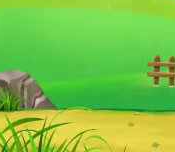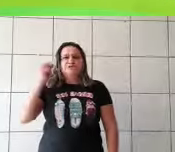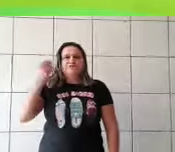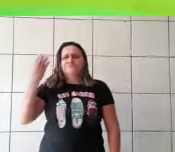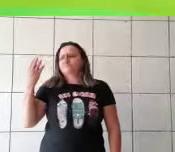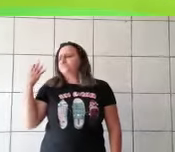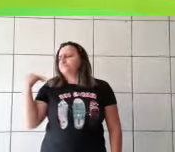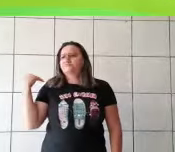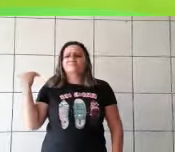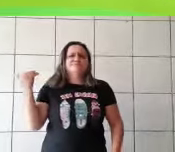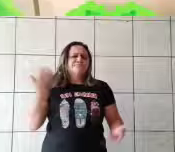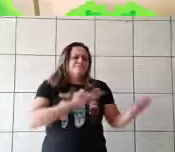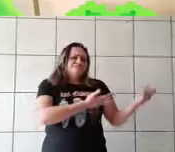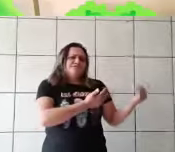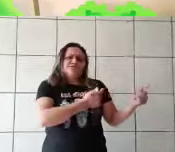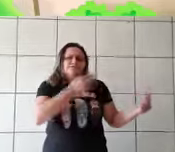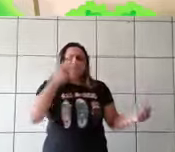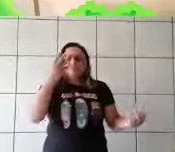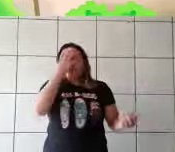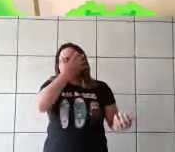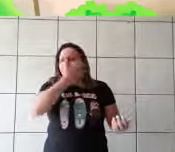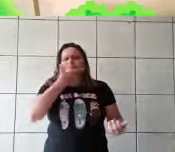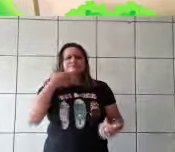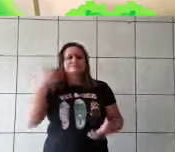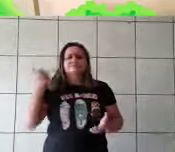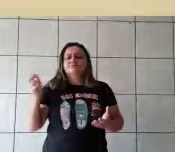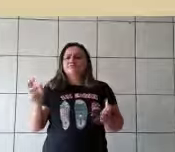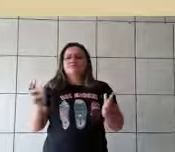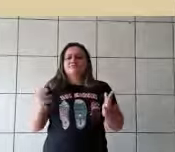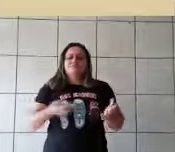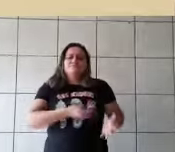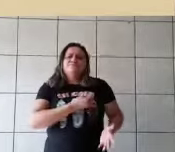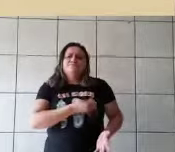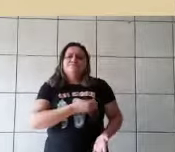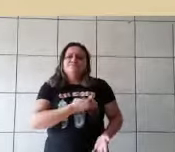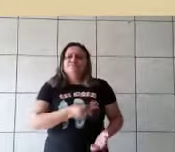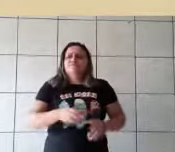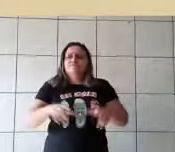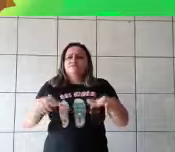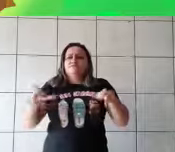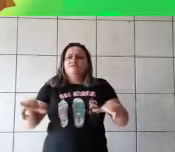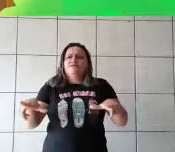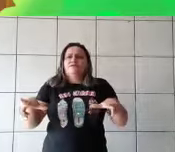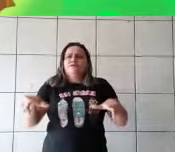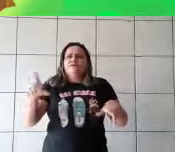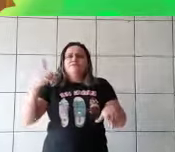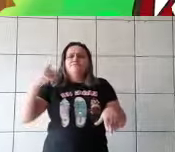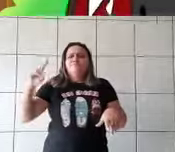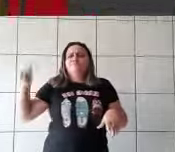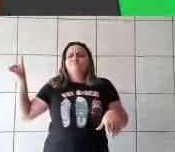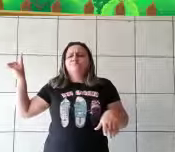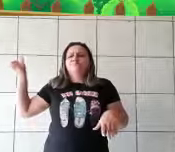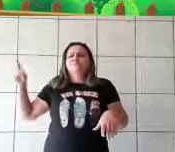Era uma vez uma garota linda que vivia em uma terra muito distante. A mãe de